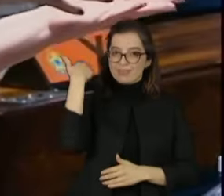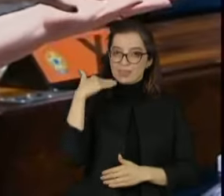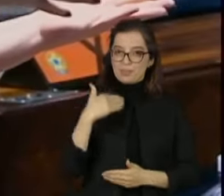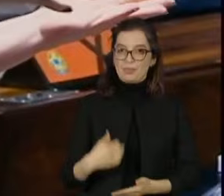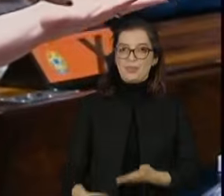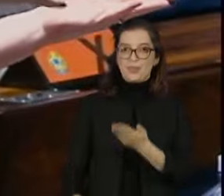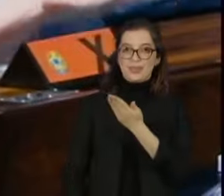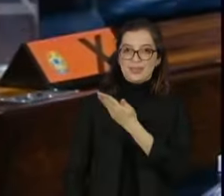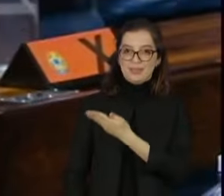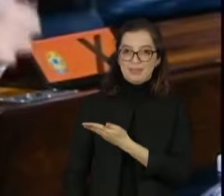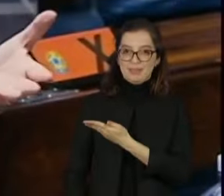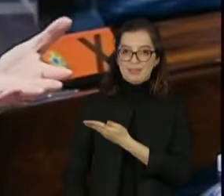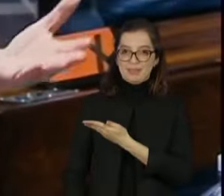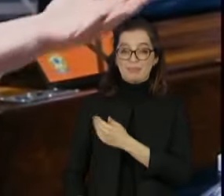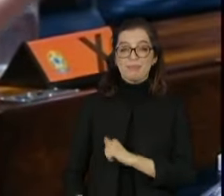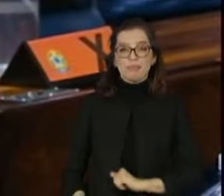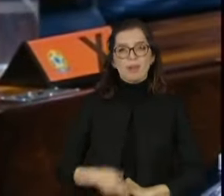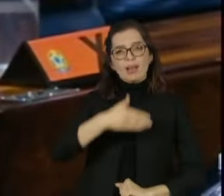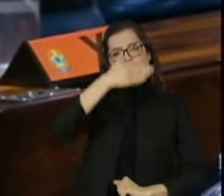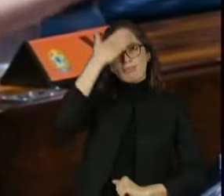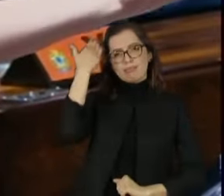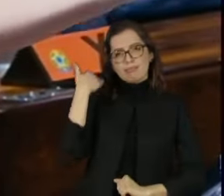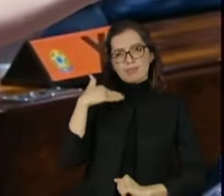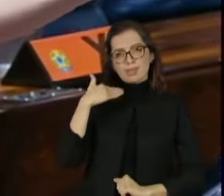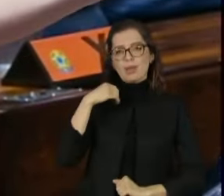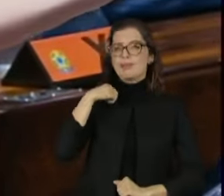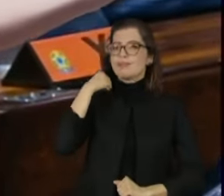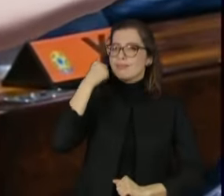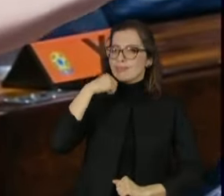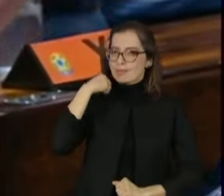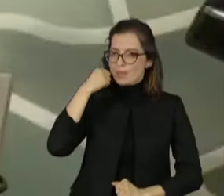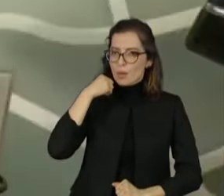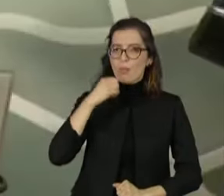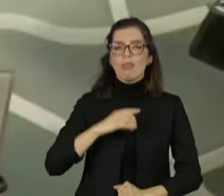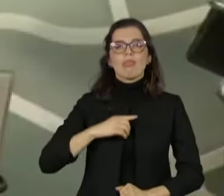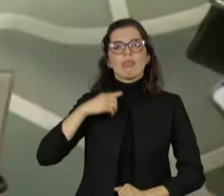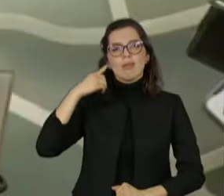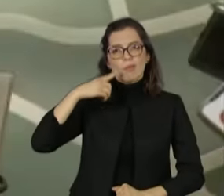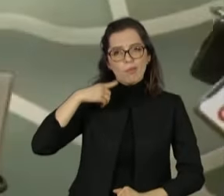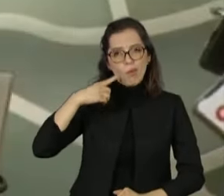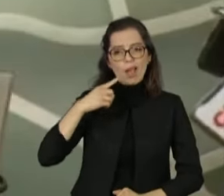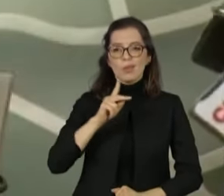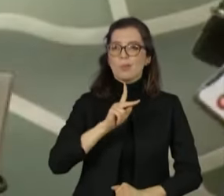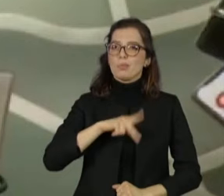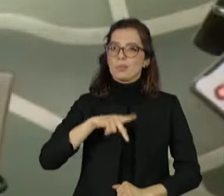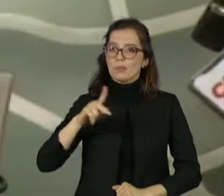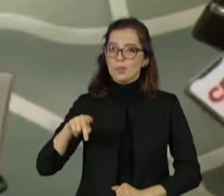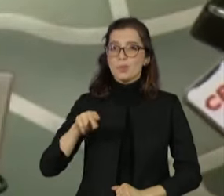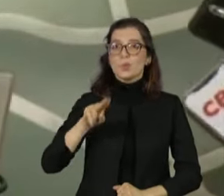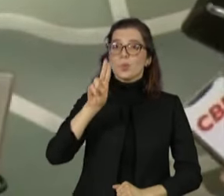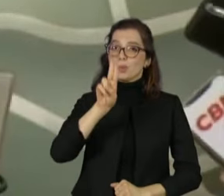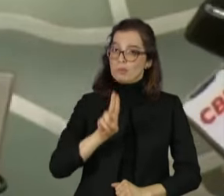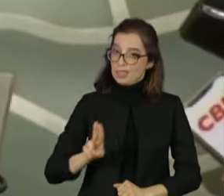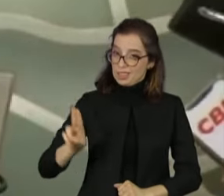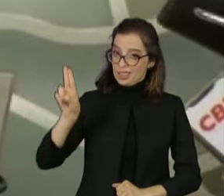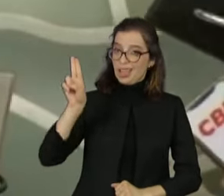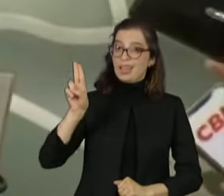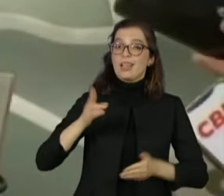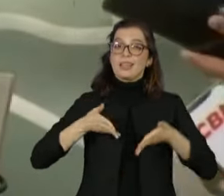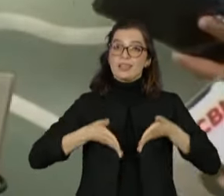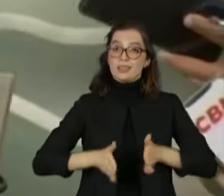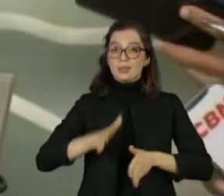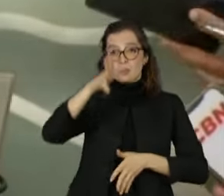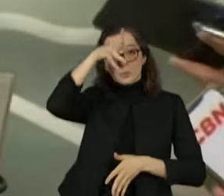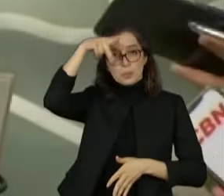Simone Tebet é senadora, advogada e professora universitária. A sul-matogrossense tem 52 anos, é